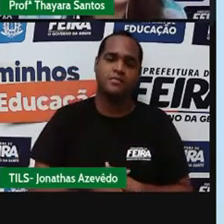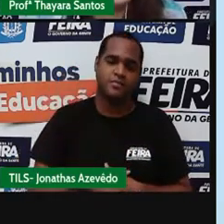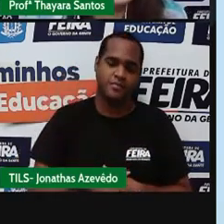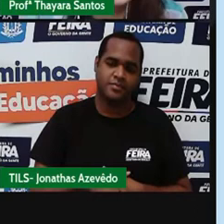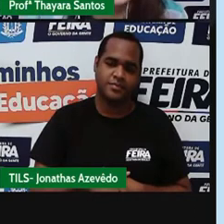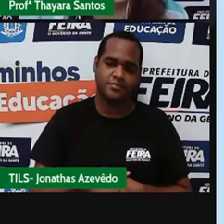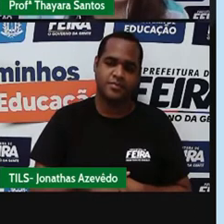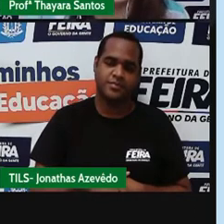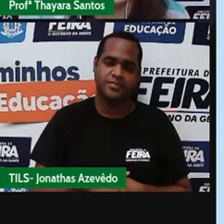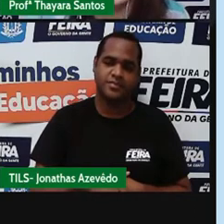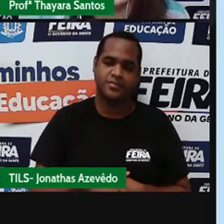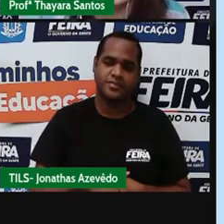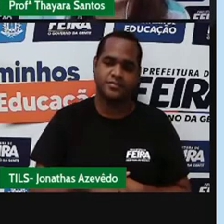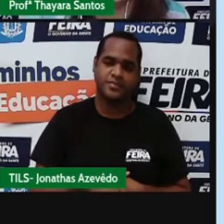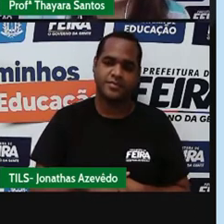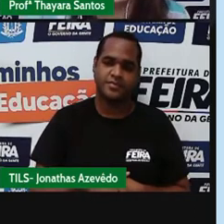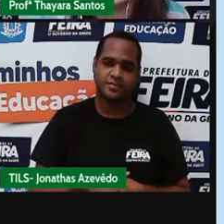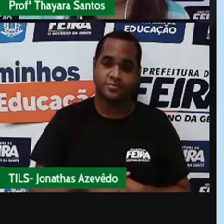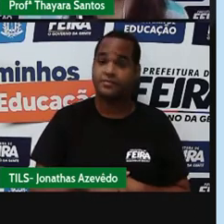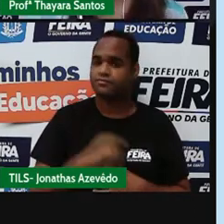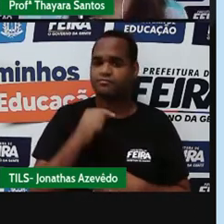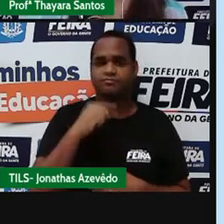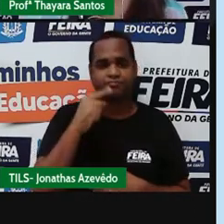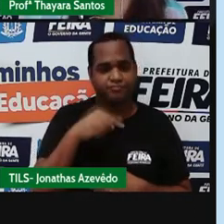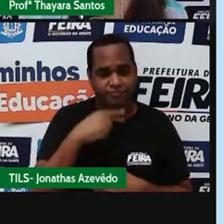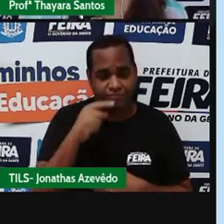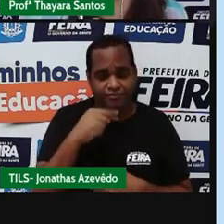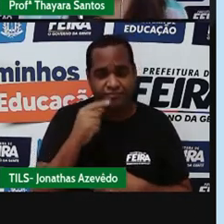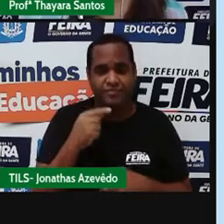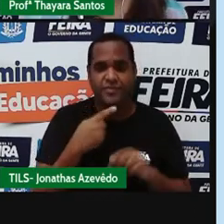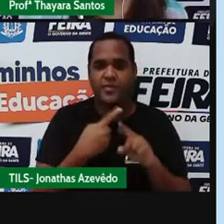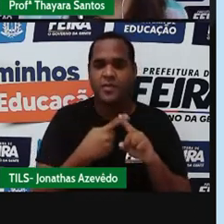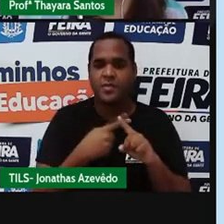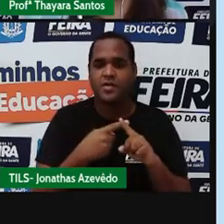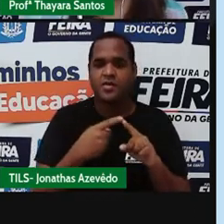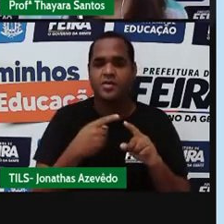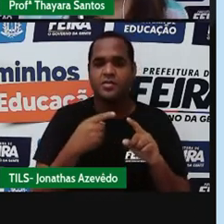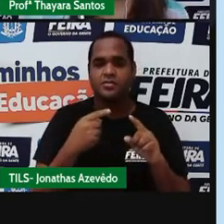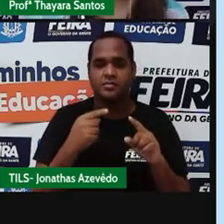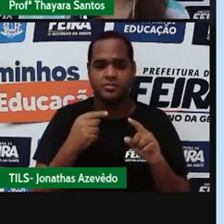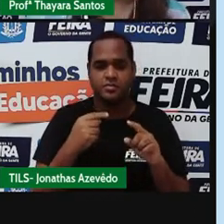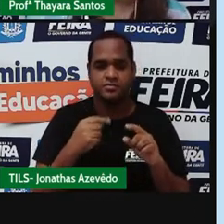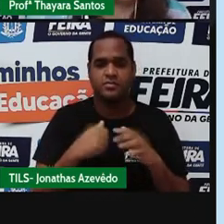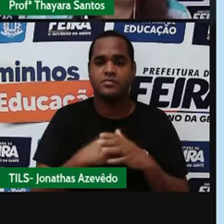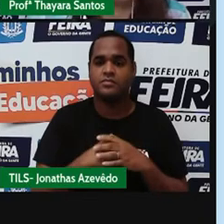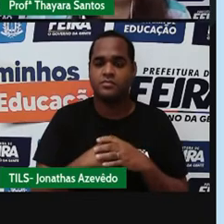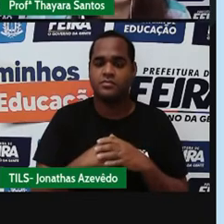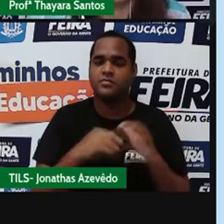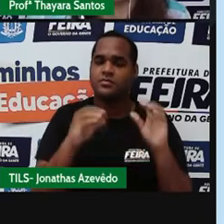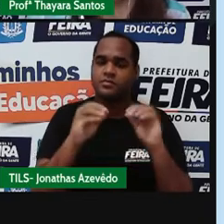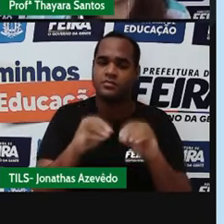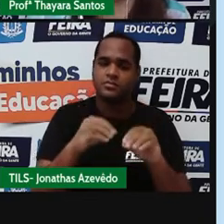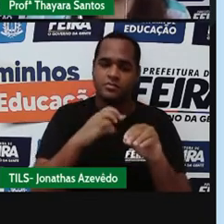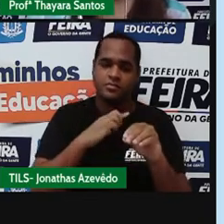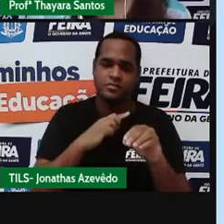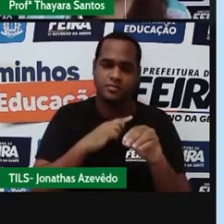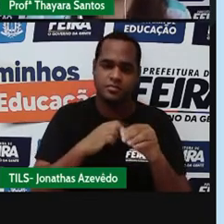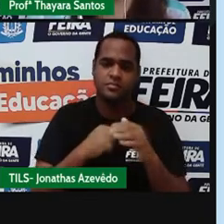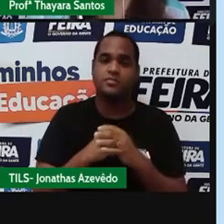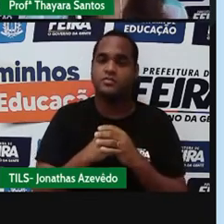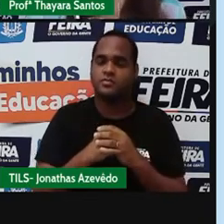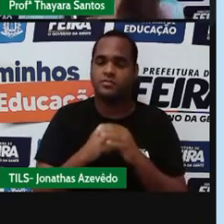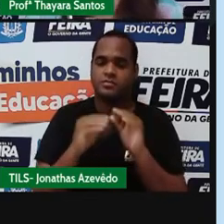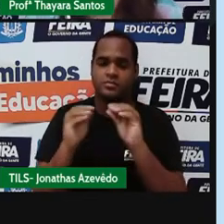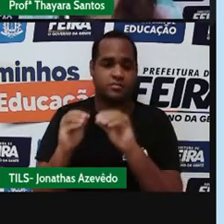Não está conseguindo. Por quê? Porque ele quer que a gente coloque lá no hidrogênio mesmo, no gás hidrogênio. Então vamos